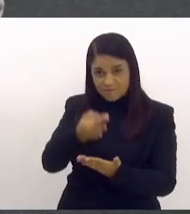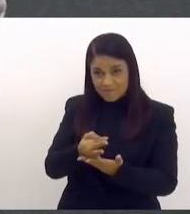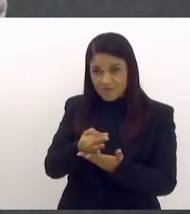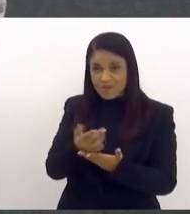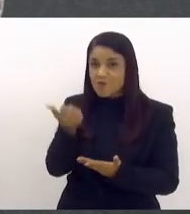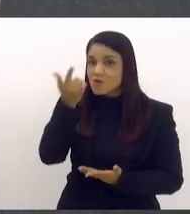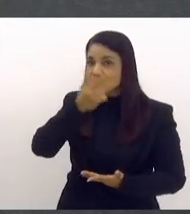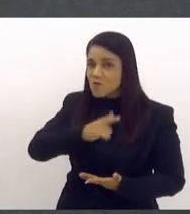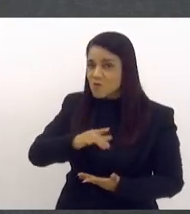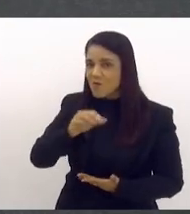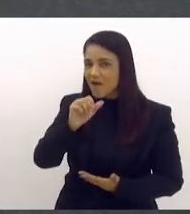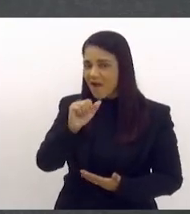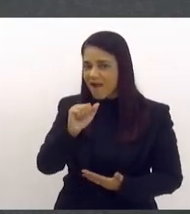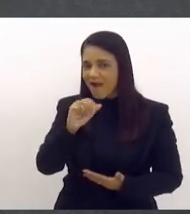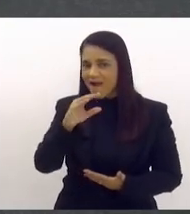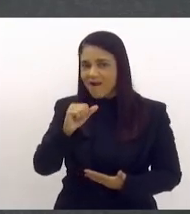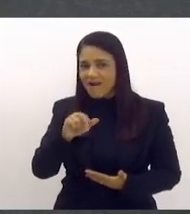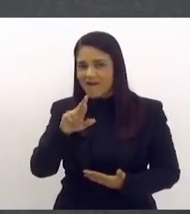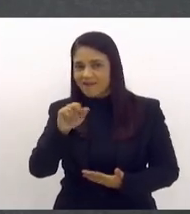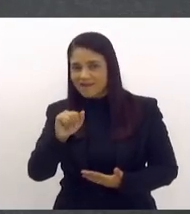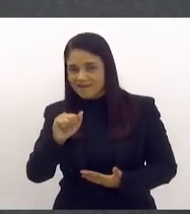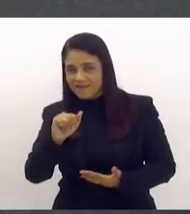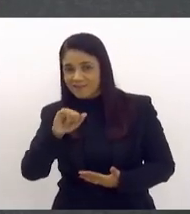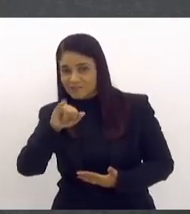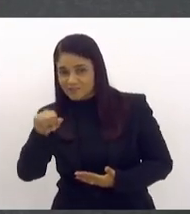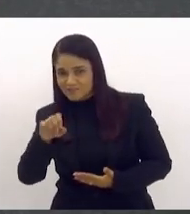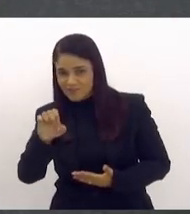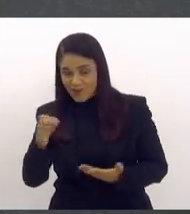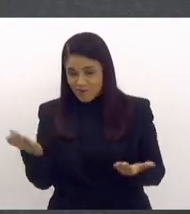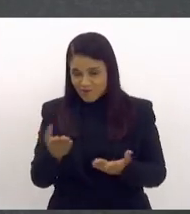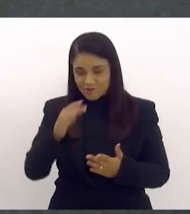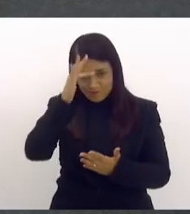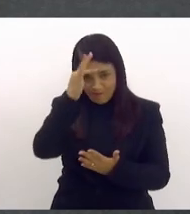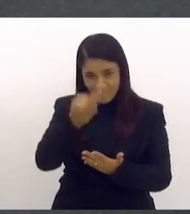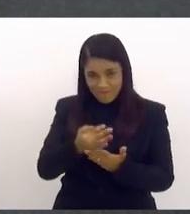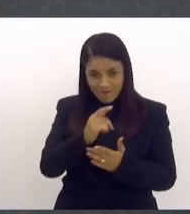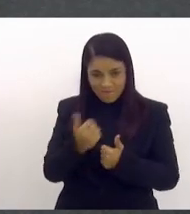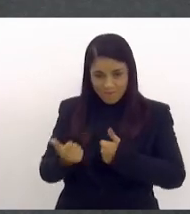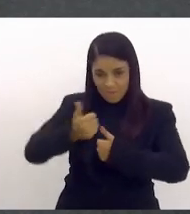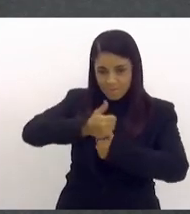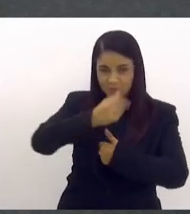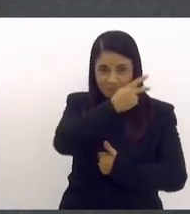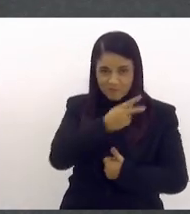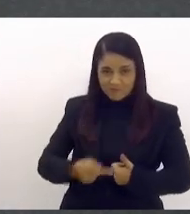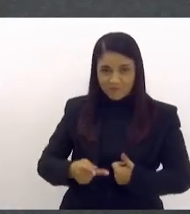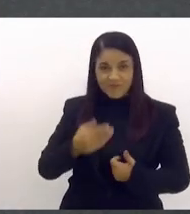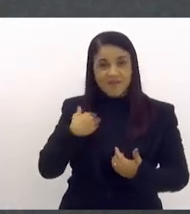comeu a carajé, e hoje, na fé, a está, sob a sua presidência, apreciando projetos ecológicos.